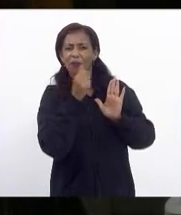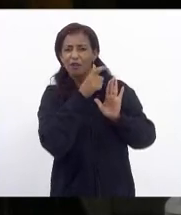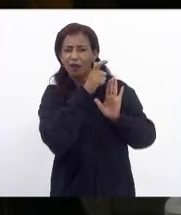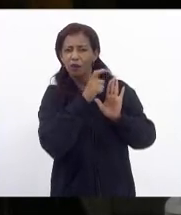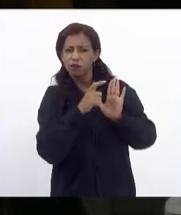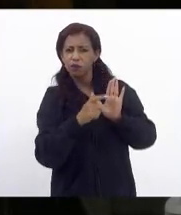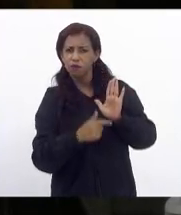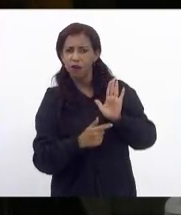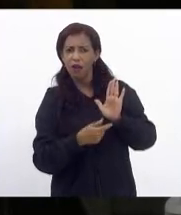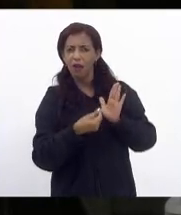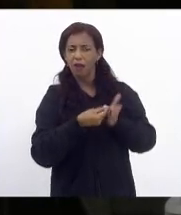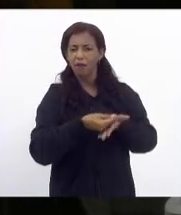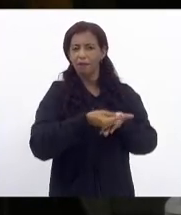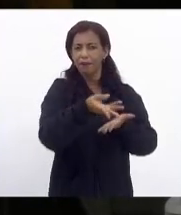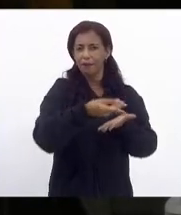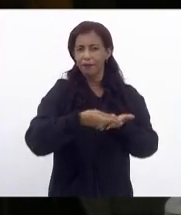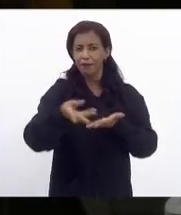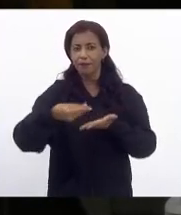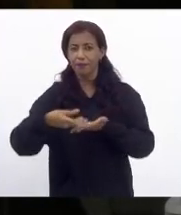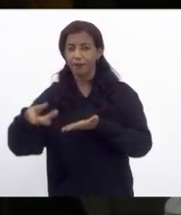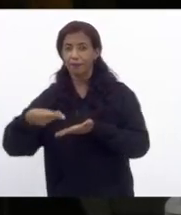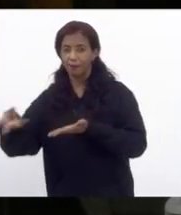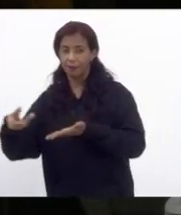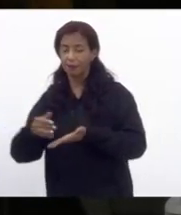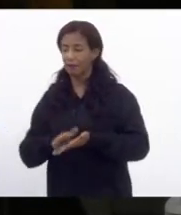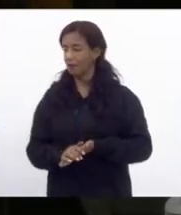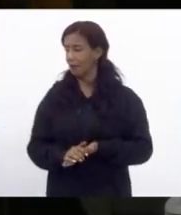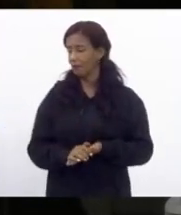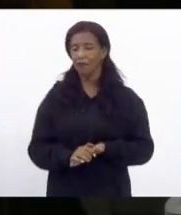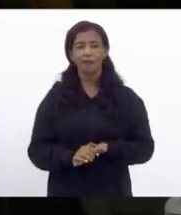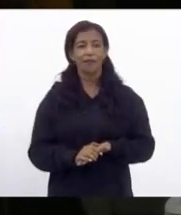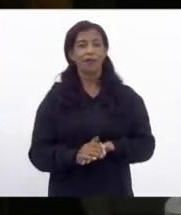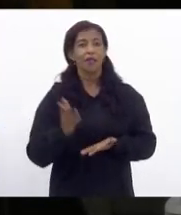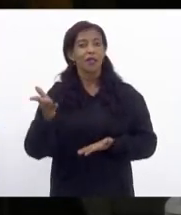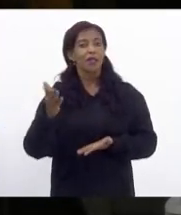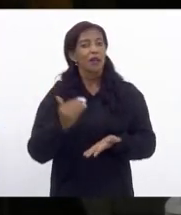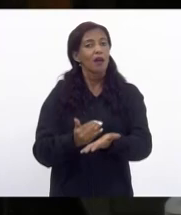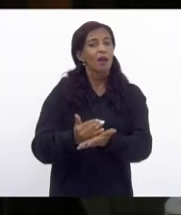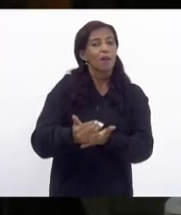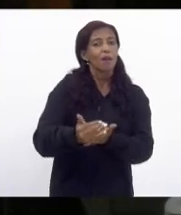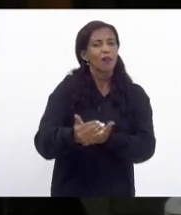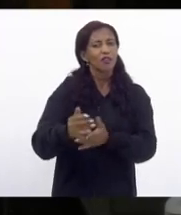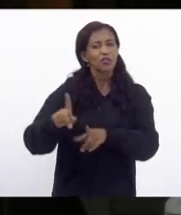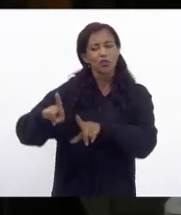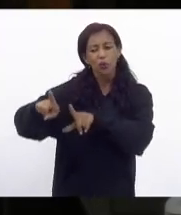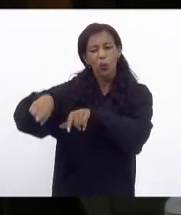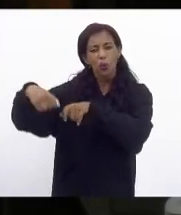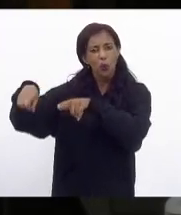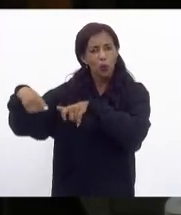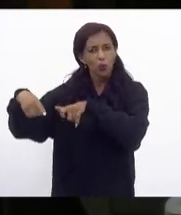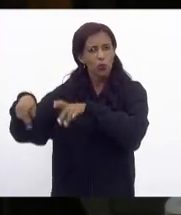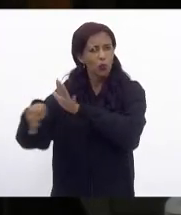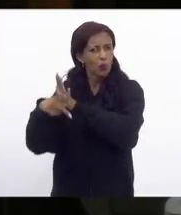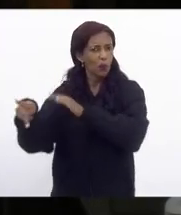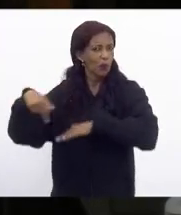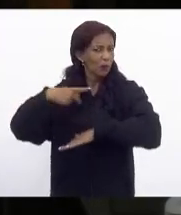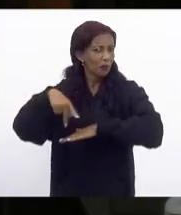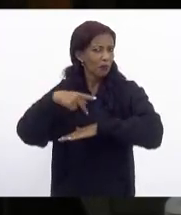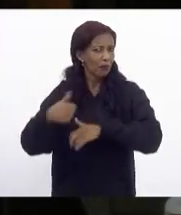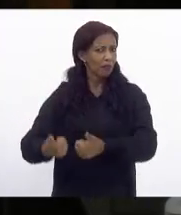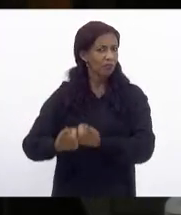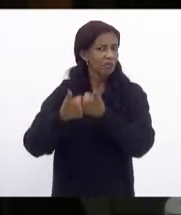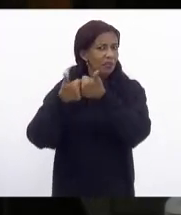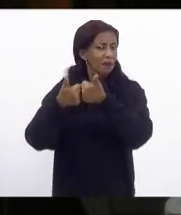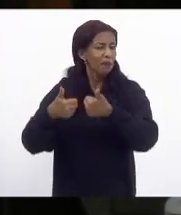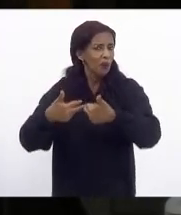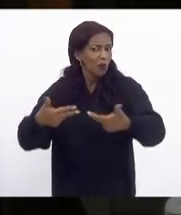produziu e que vive sendo a partir das culturas locais do próximo país da melhor